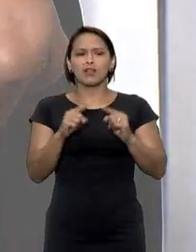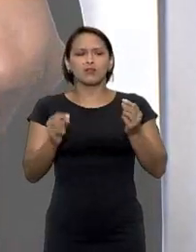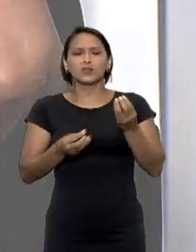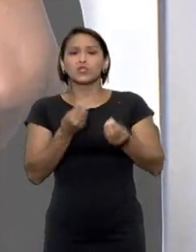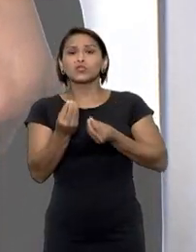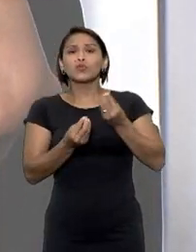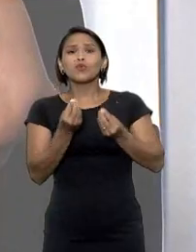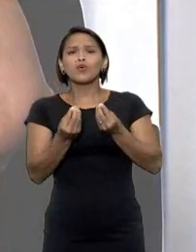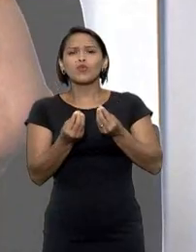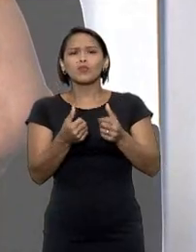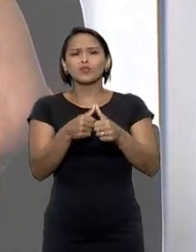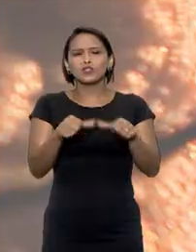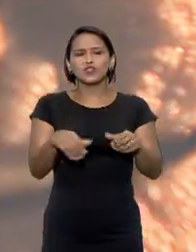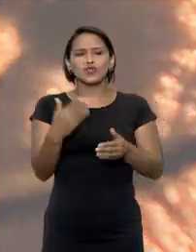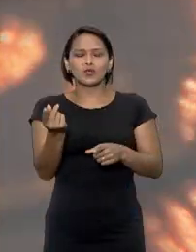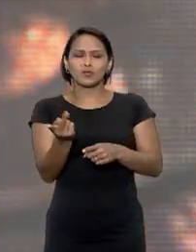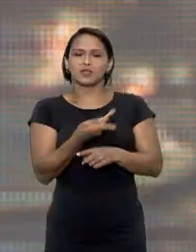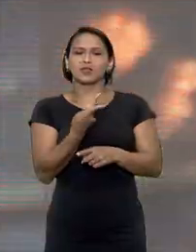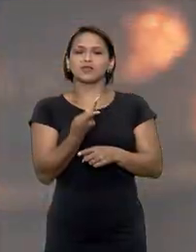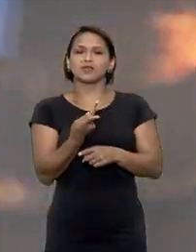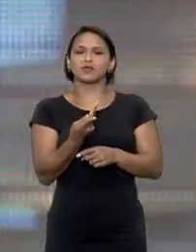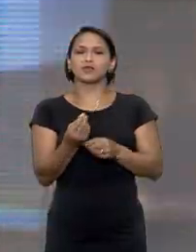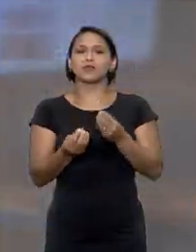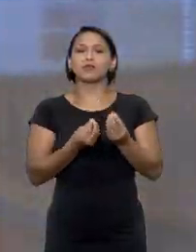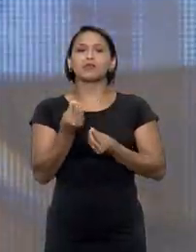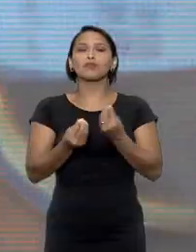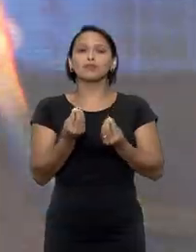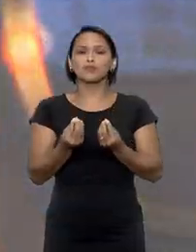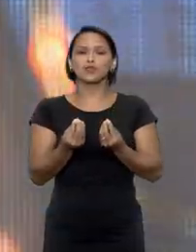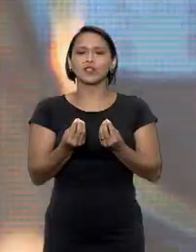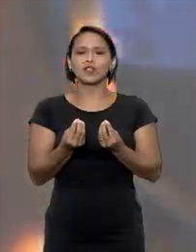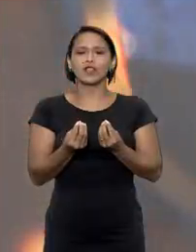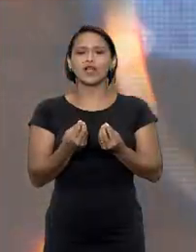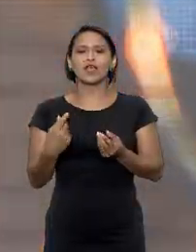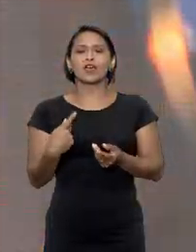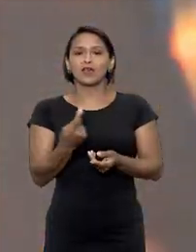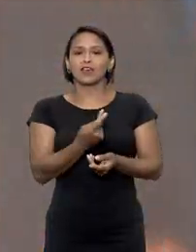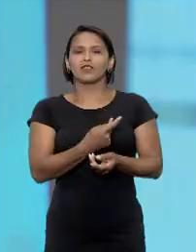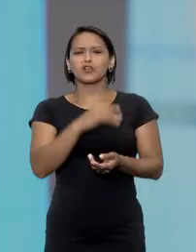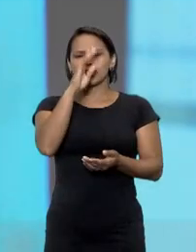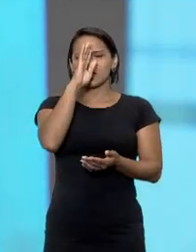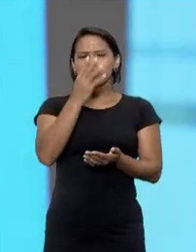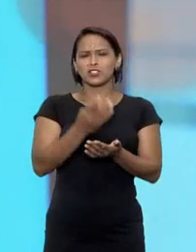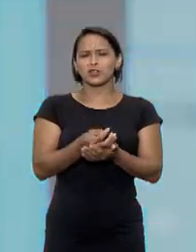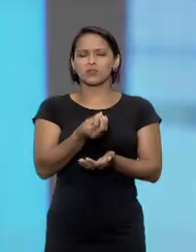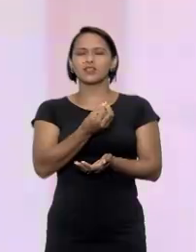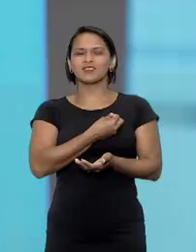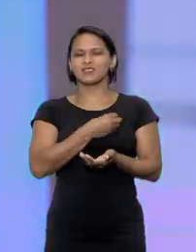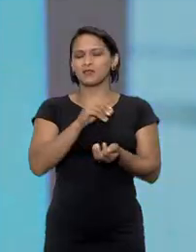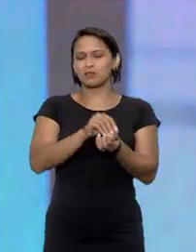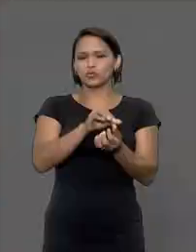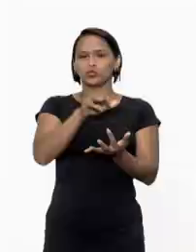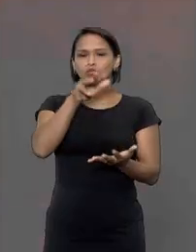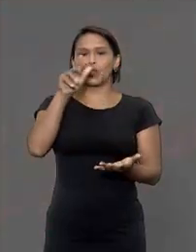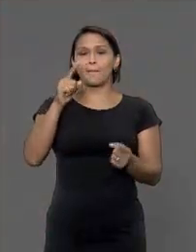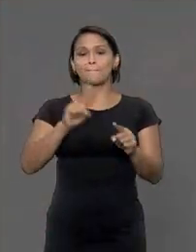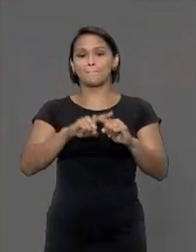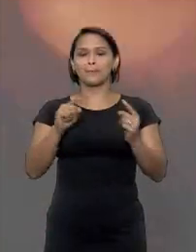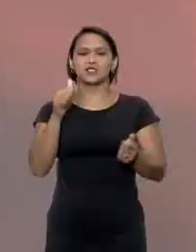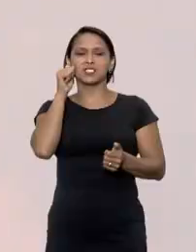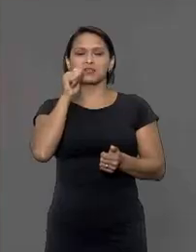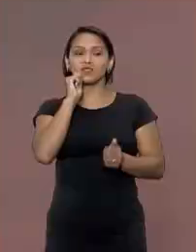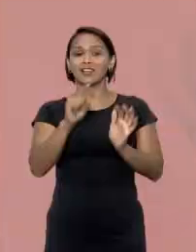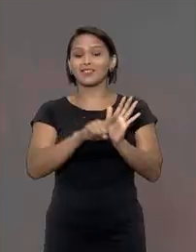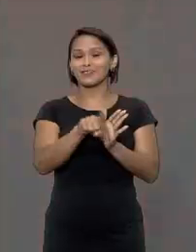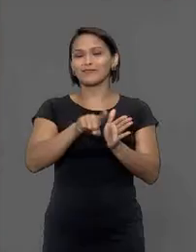como você fez isso? nós acreditamos sim que esses números devem ser muito maiores e elas não